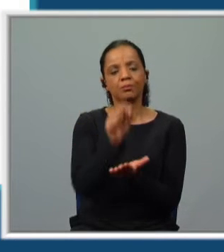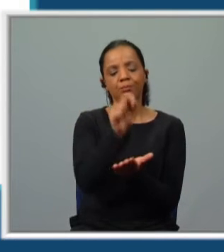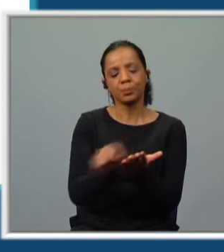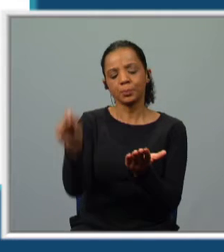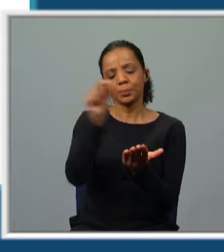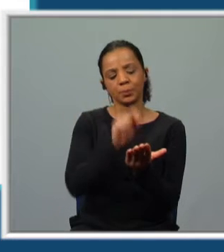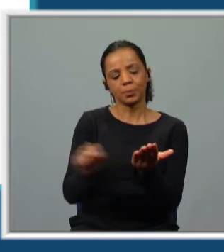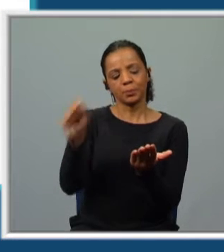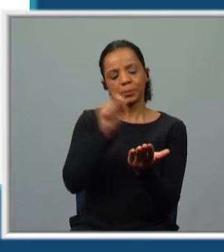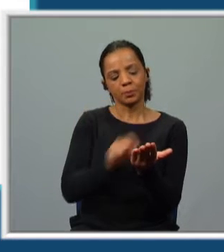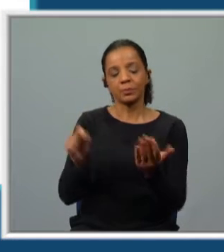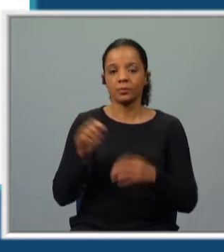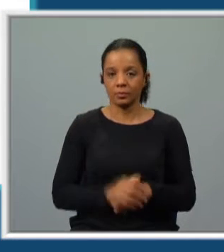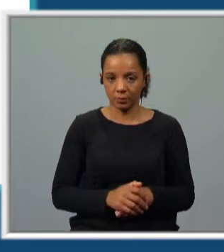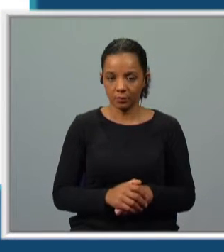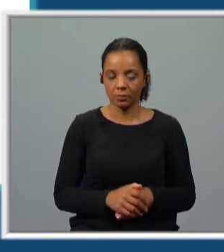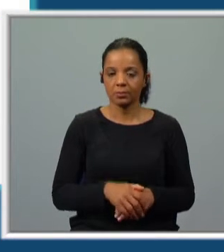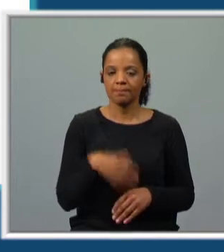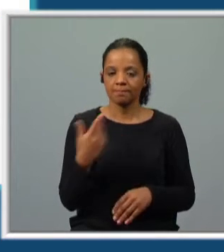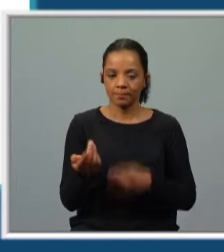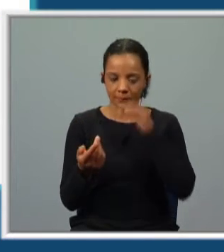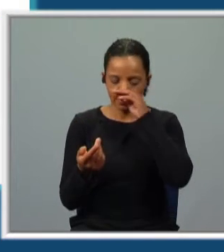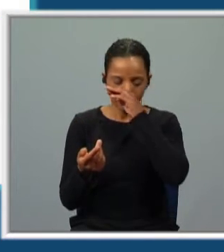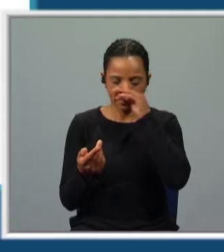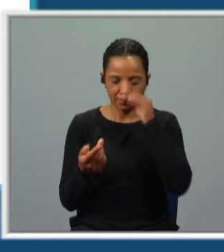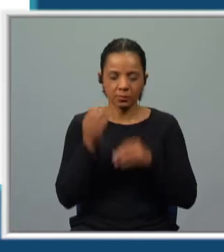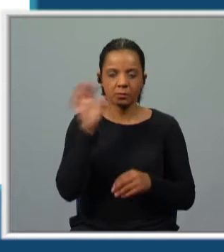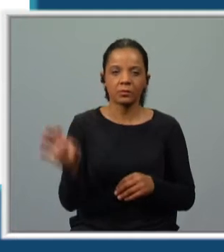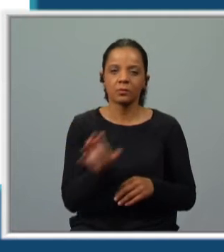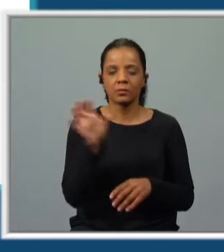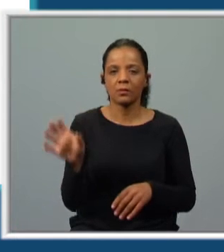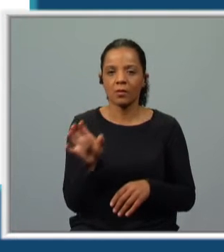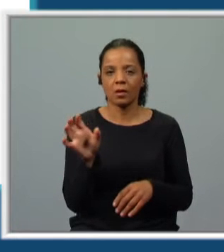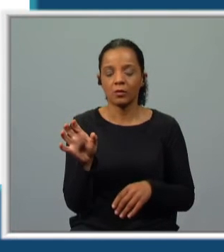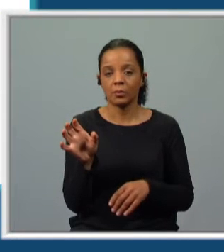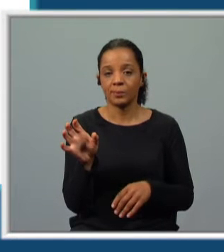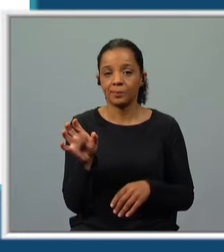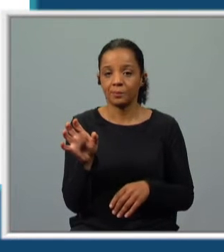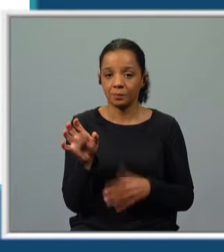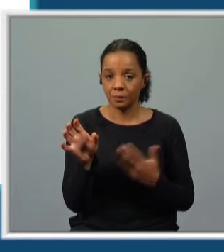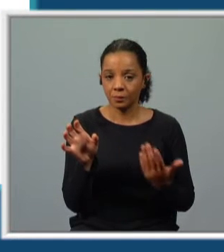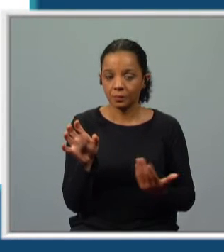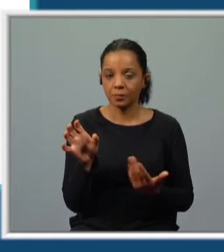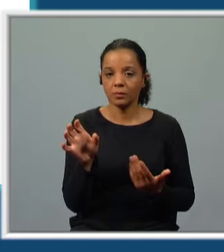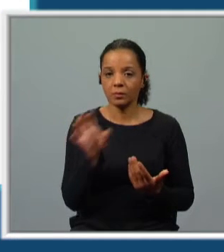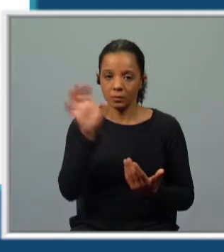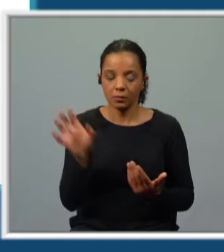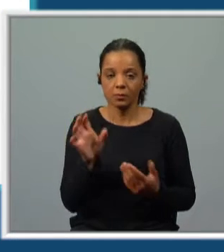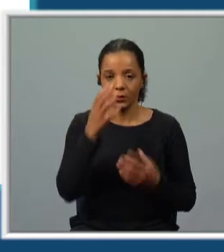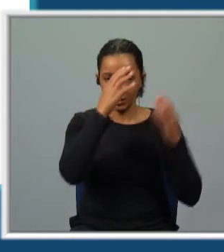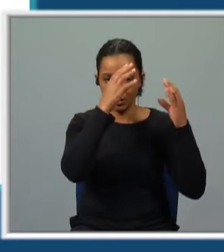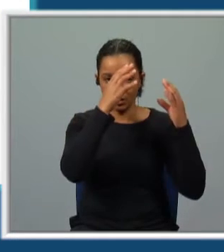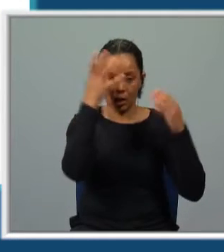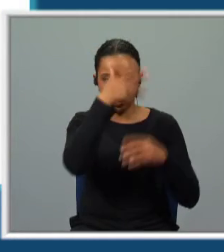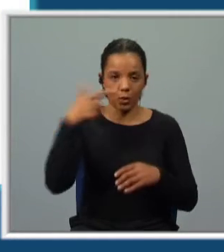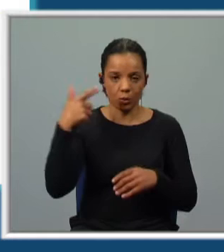Escreve a sua crónica. E o seu desempenho, a sua representação do ator,